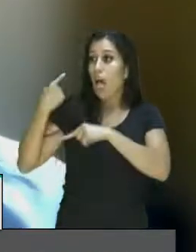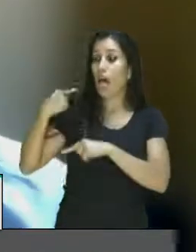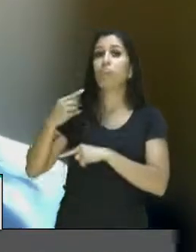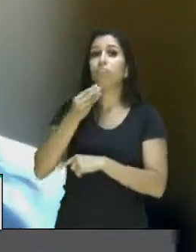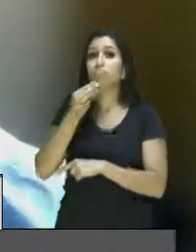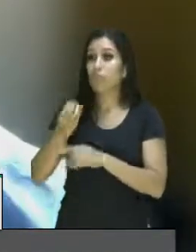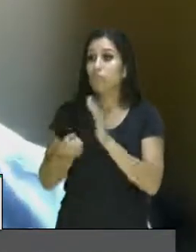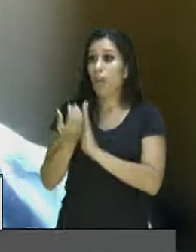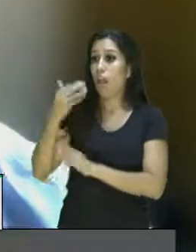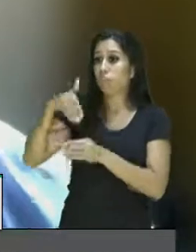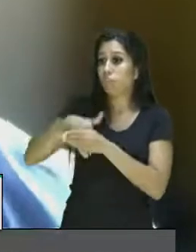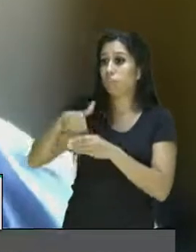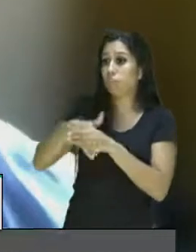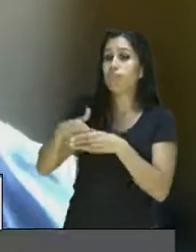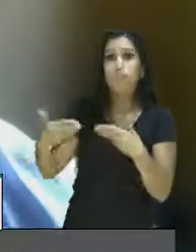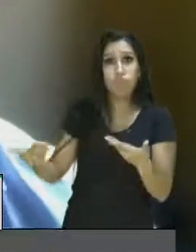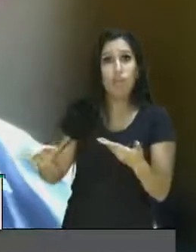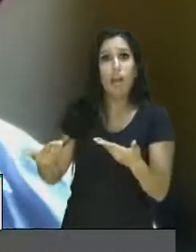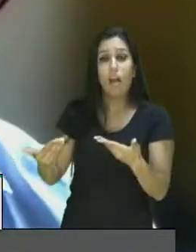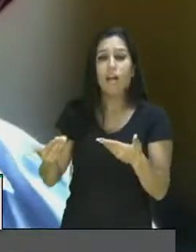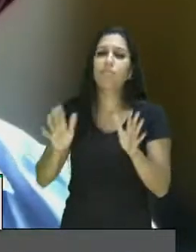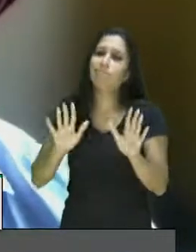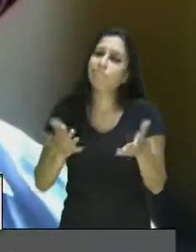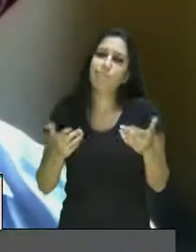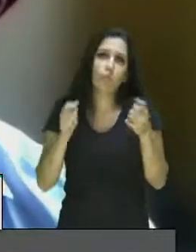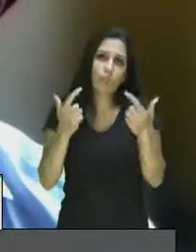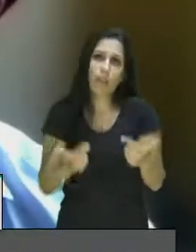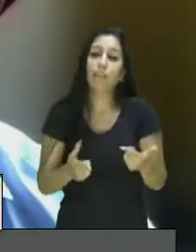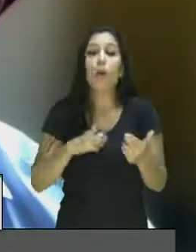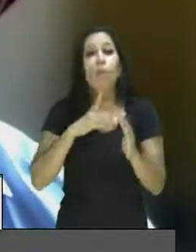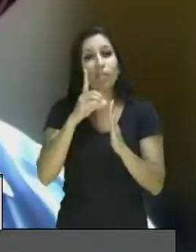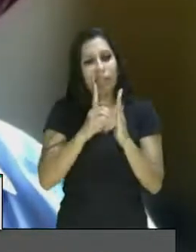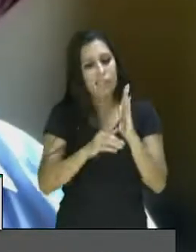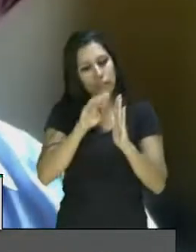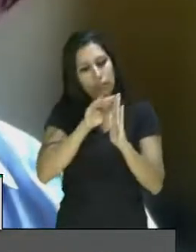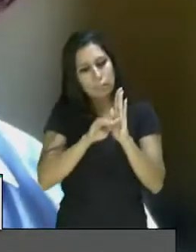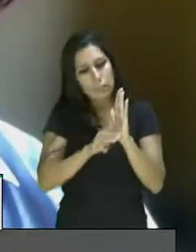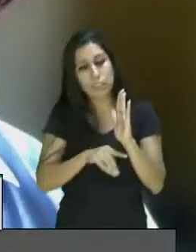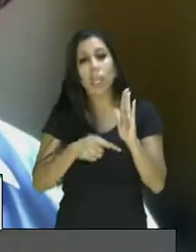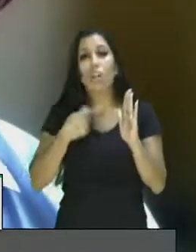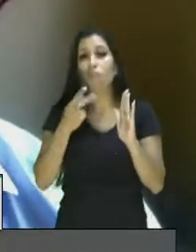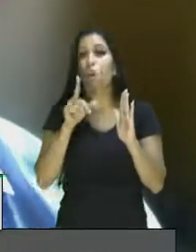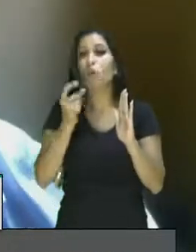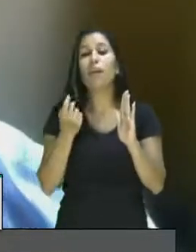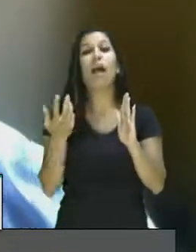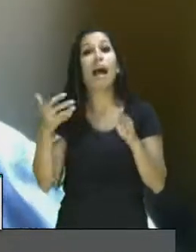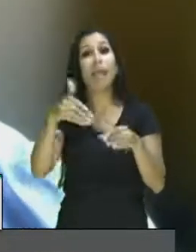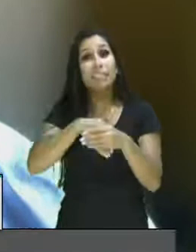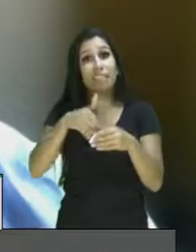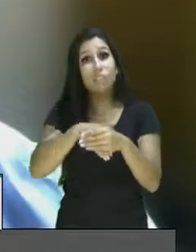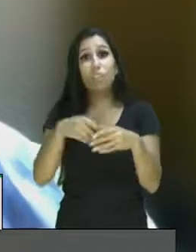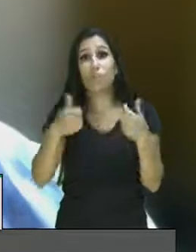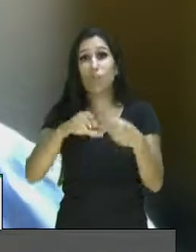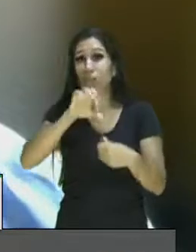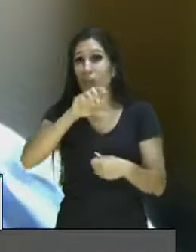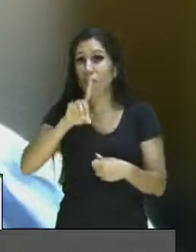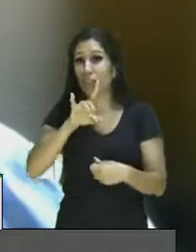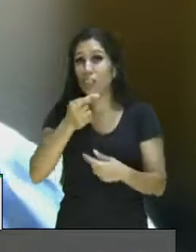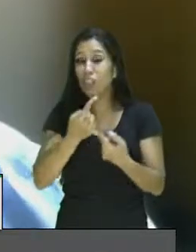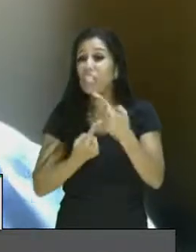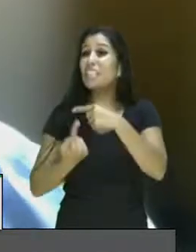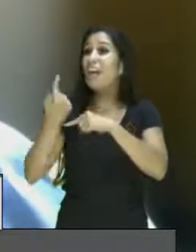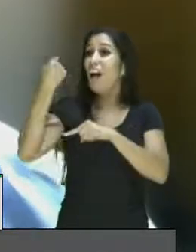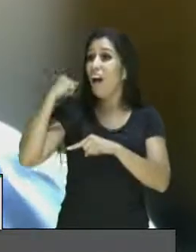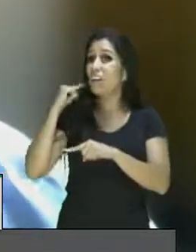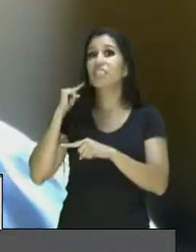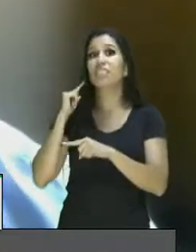Deficiência do Distrito Federal. Então, o decreto traz que as eleições deveriam ser realizadas, no mínimo, 90 dias antes do